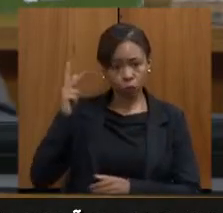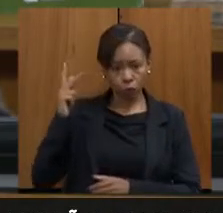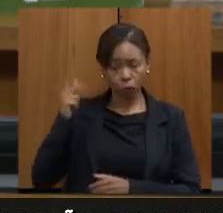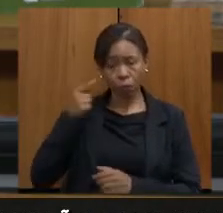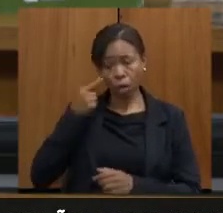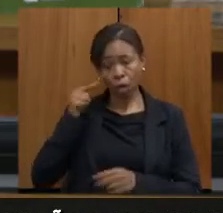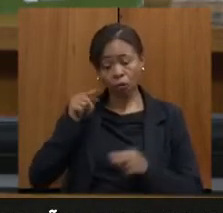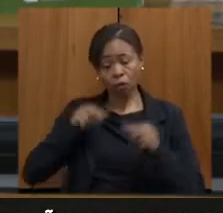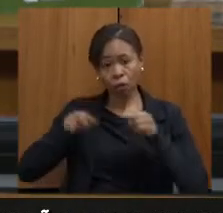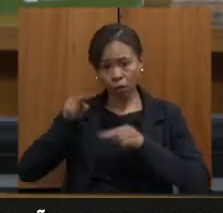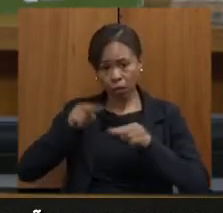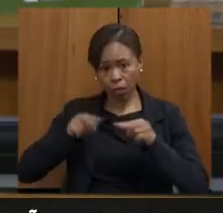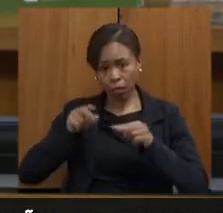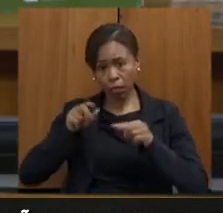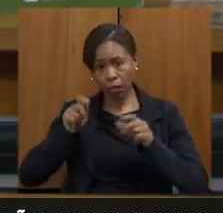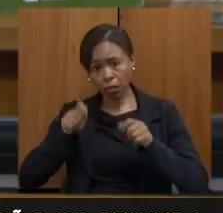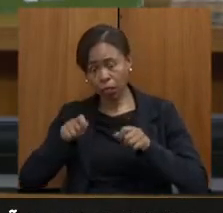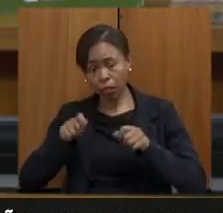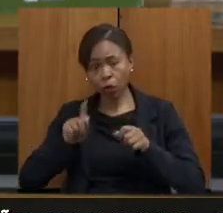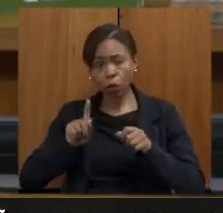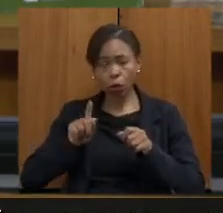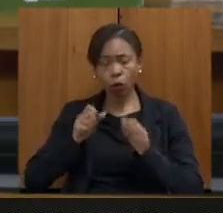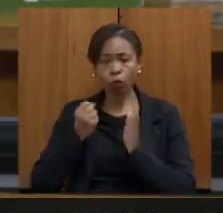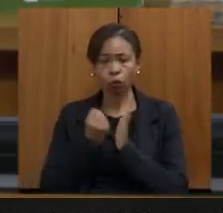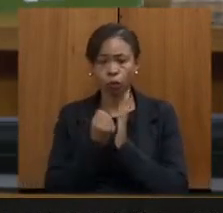fazer três audiências públicas,